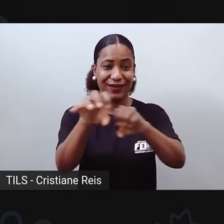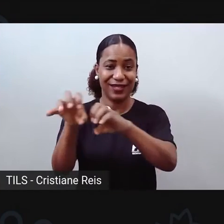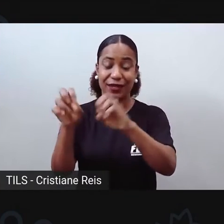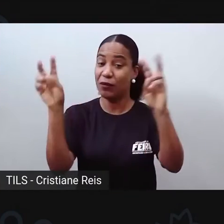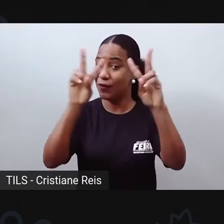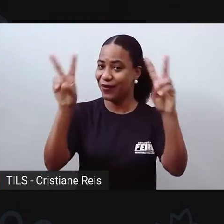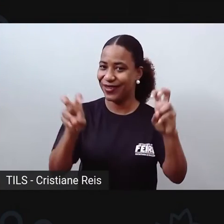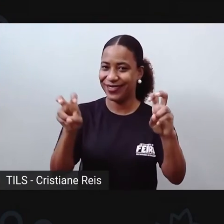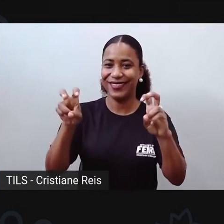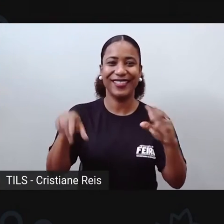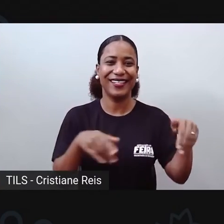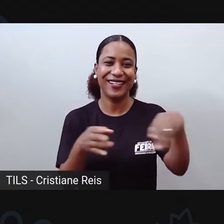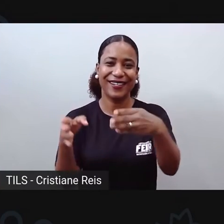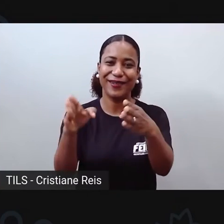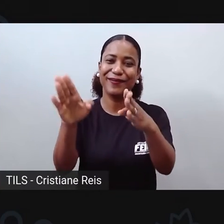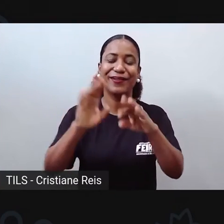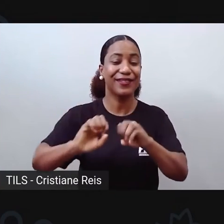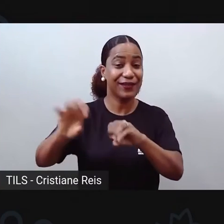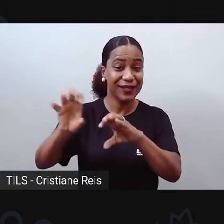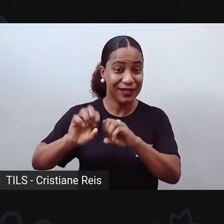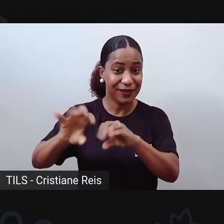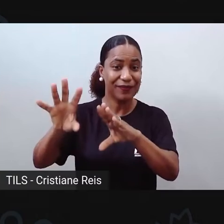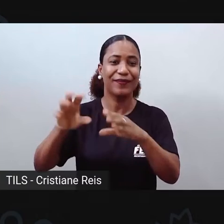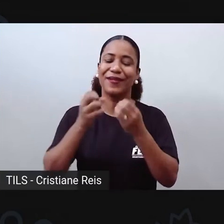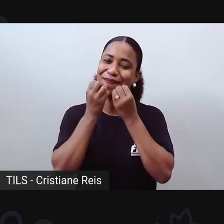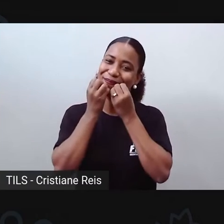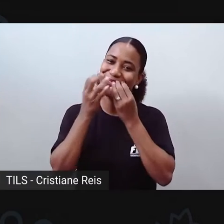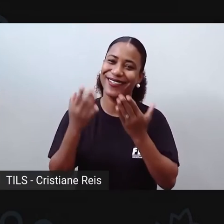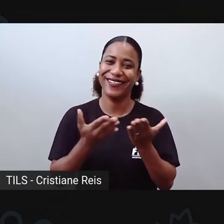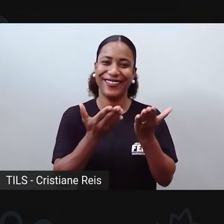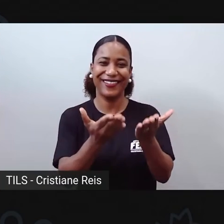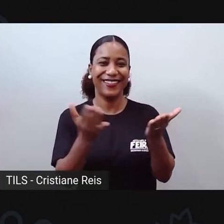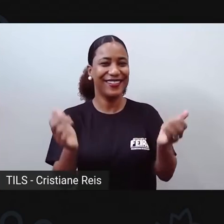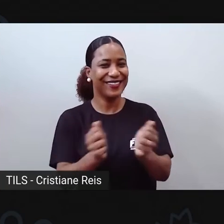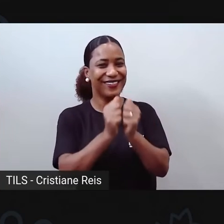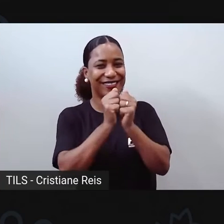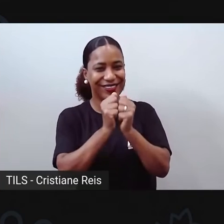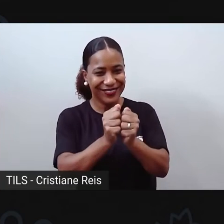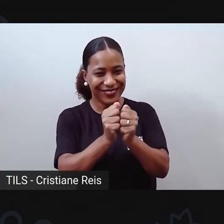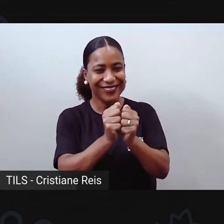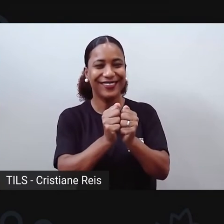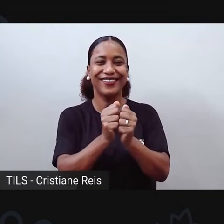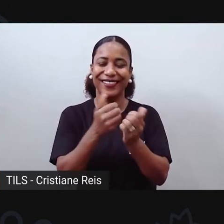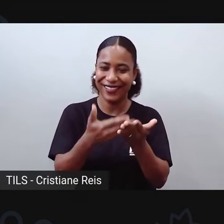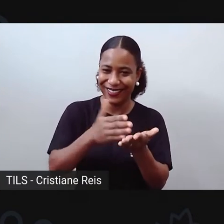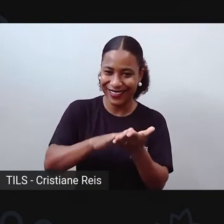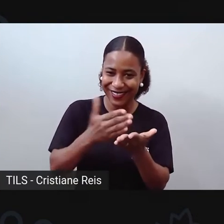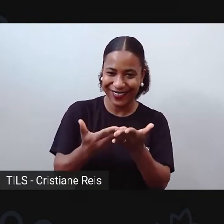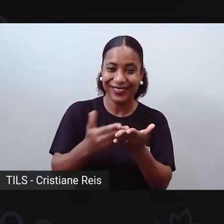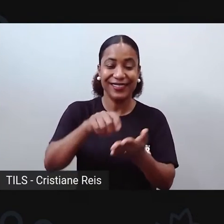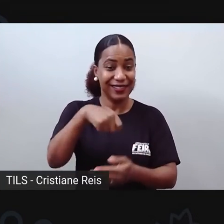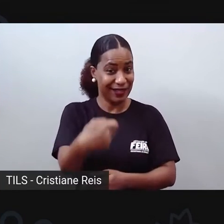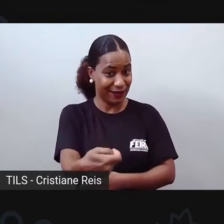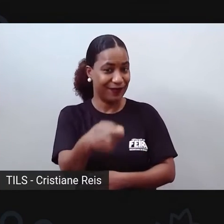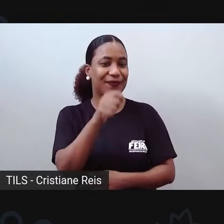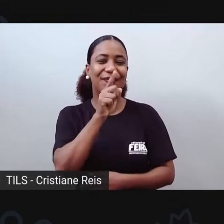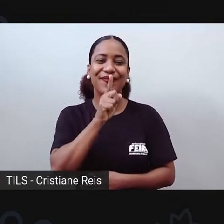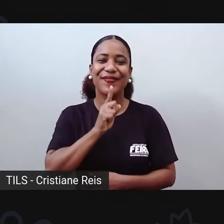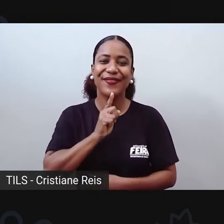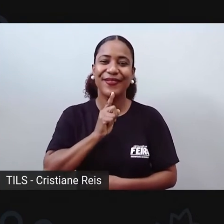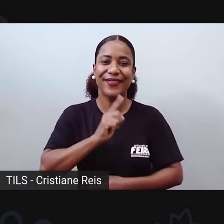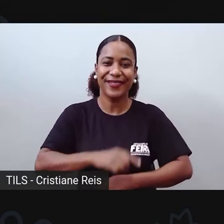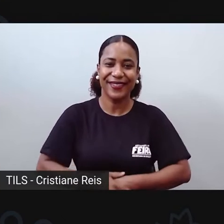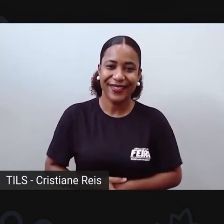uma frase, né? Caminhos da Educação. E muito bem acompanhada, né? Da minha parceirinha aqui, Cristiane. Bom, então,